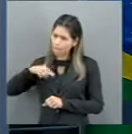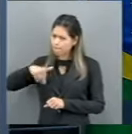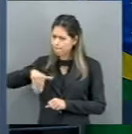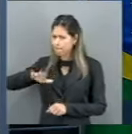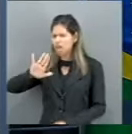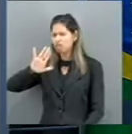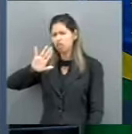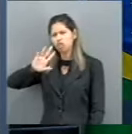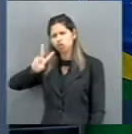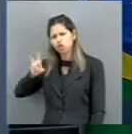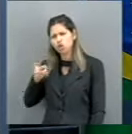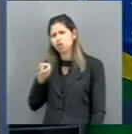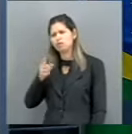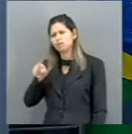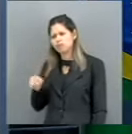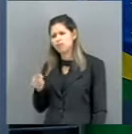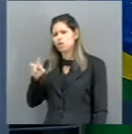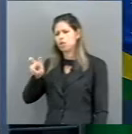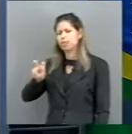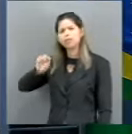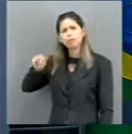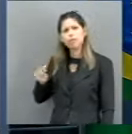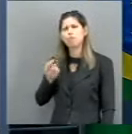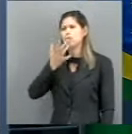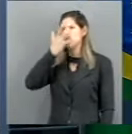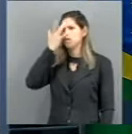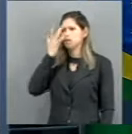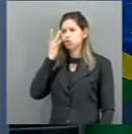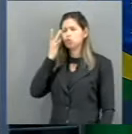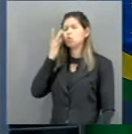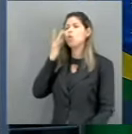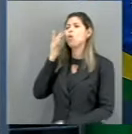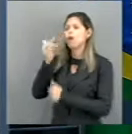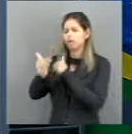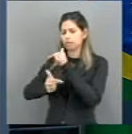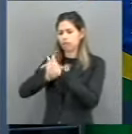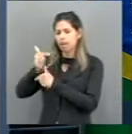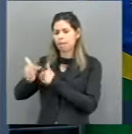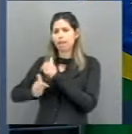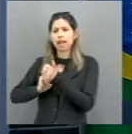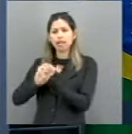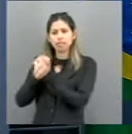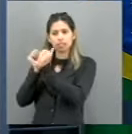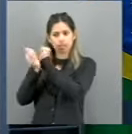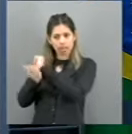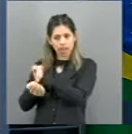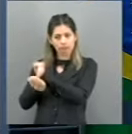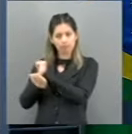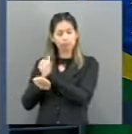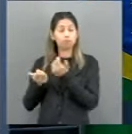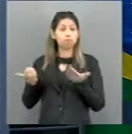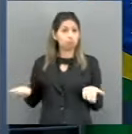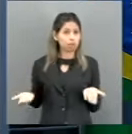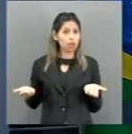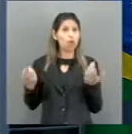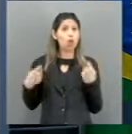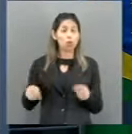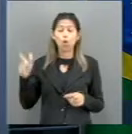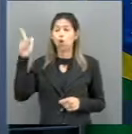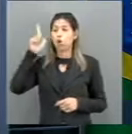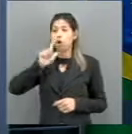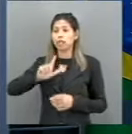mil trabalhadores foram resgatados. Importante destacar, e esse dado eu tenho insistido,